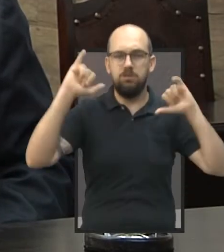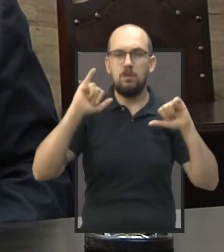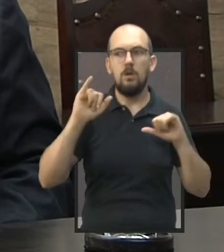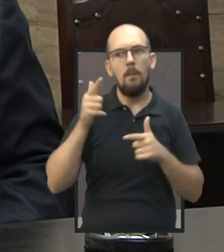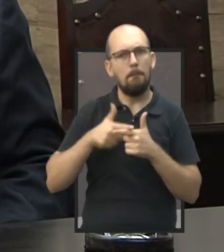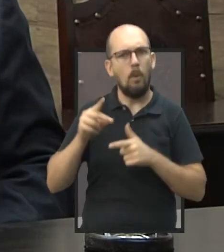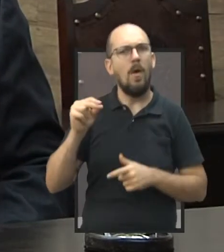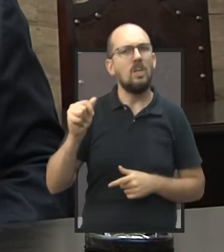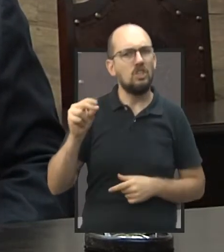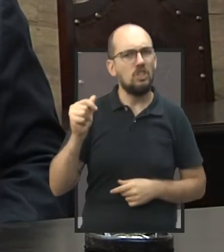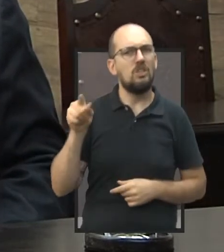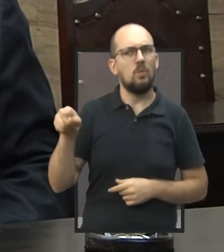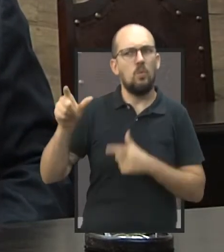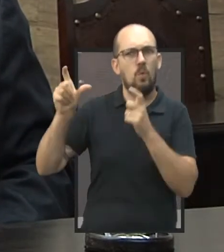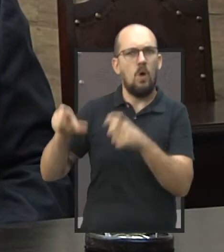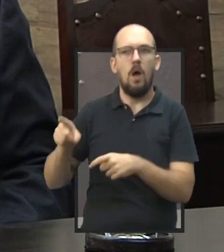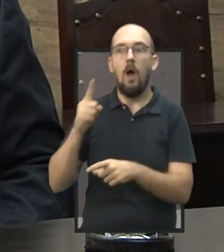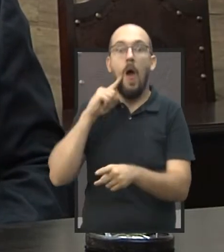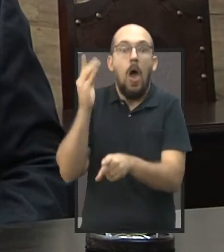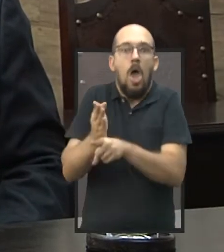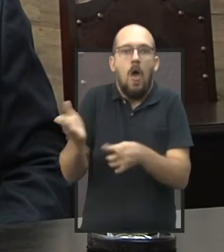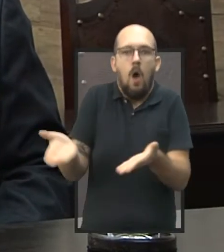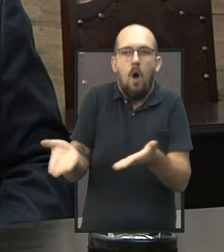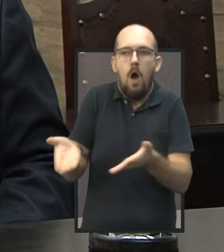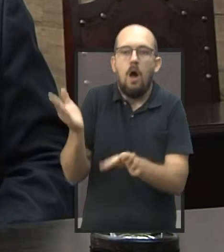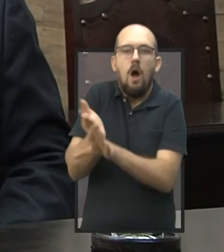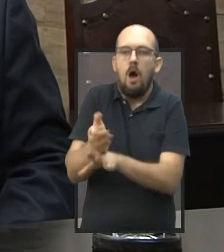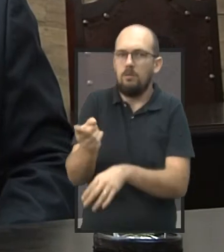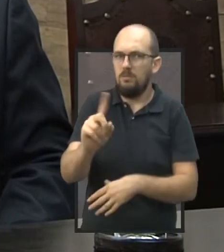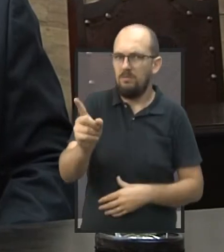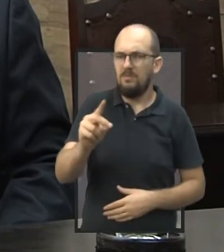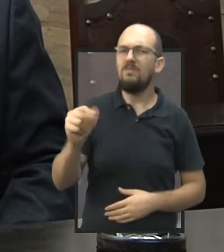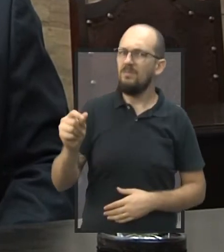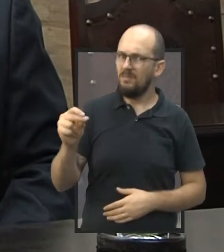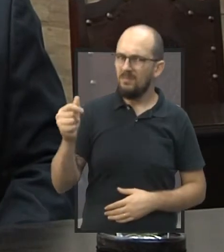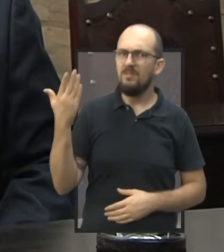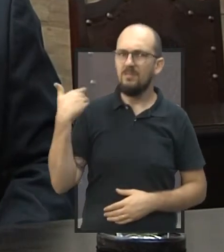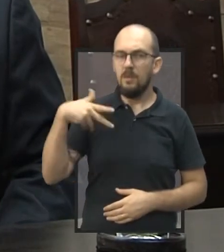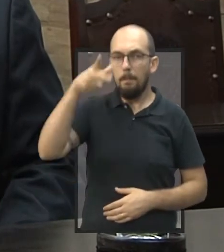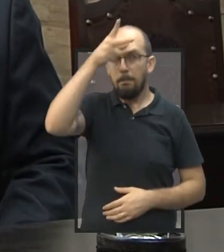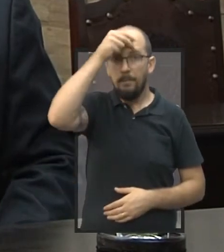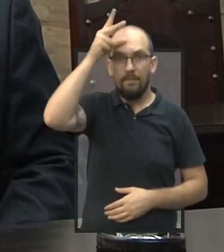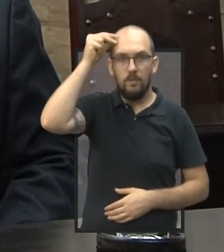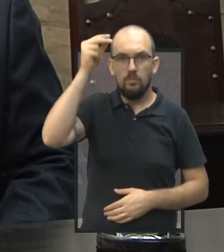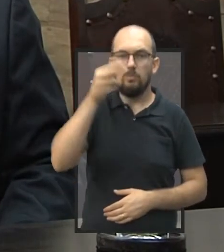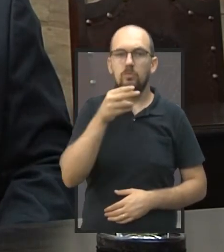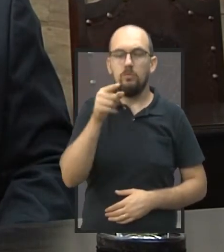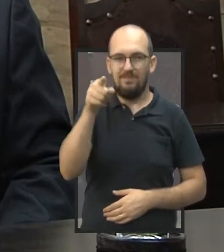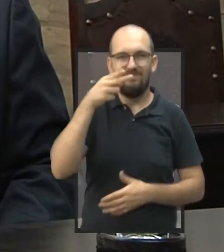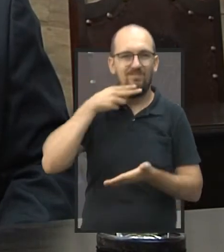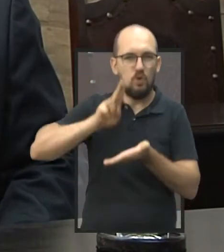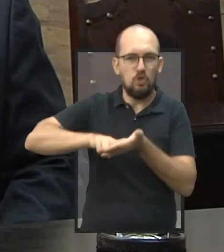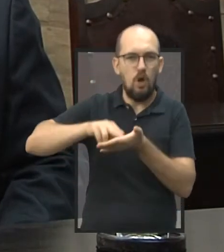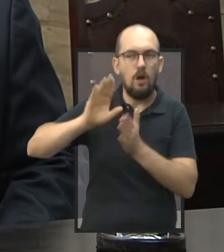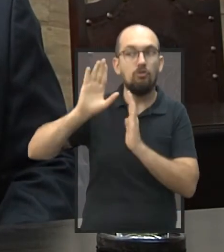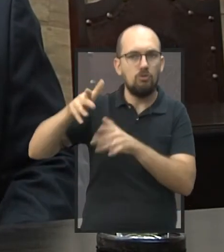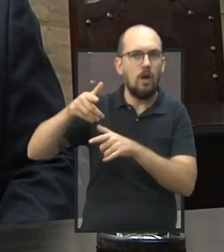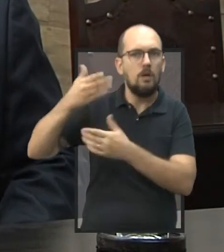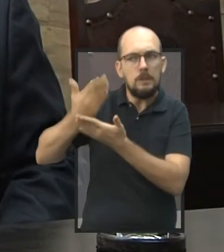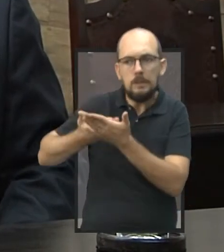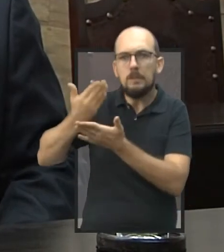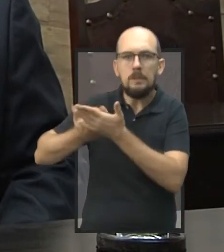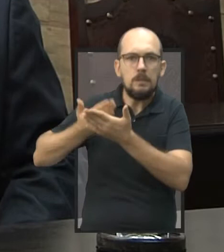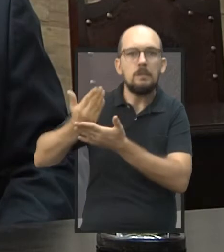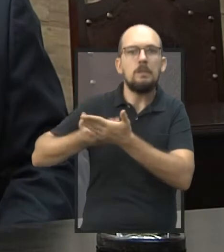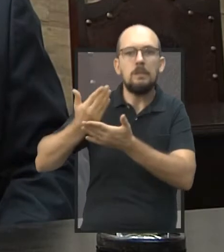é um problema que já é antigo, não foi descoberto agora. É uma coisa antiga que a prefeitura, inclusive, de Dois Córregos, já está fazendo